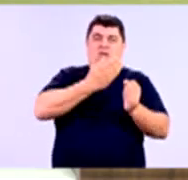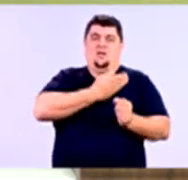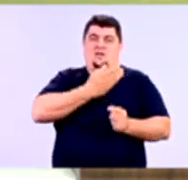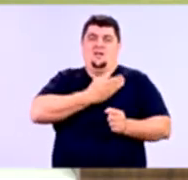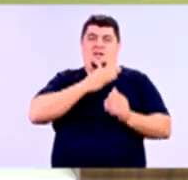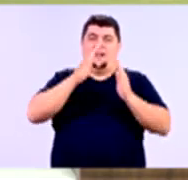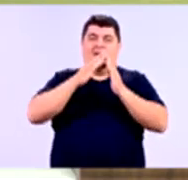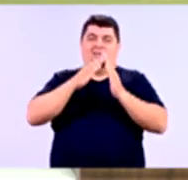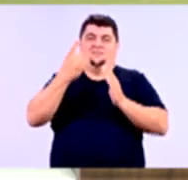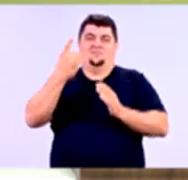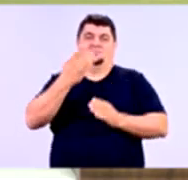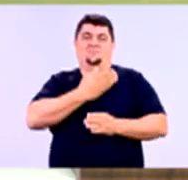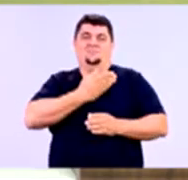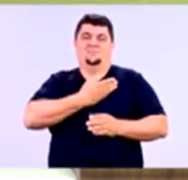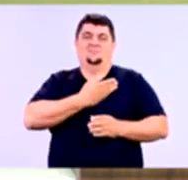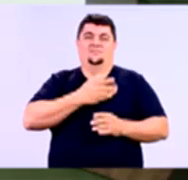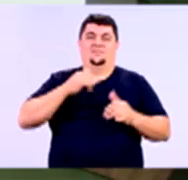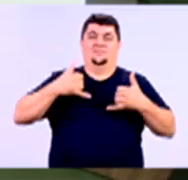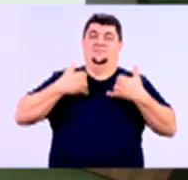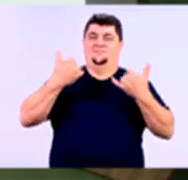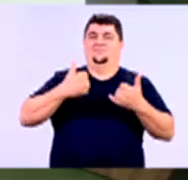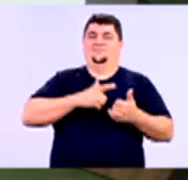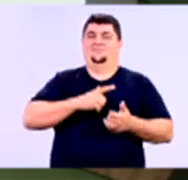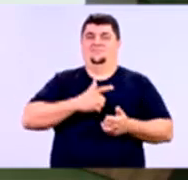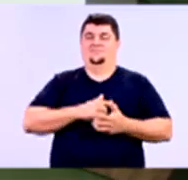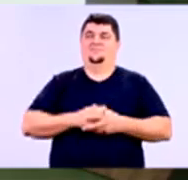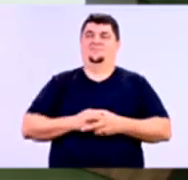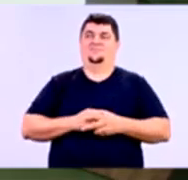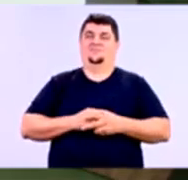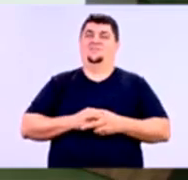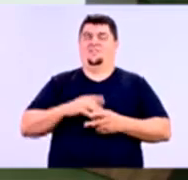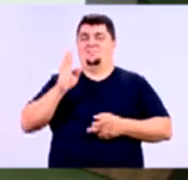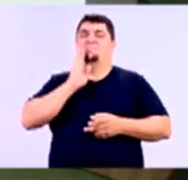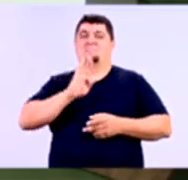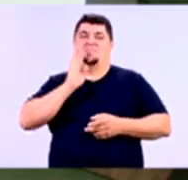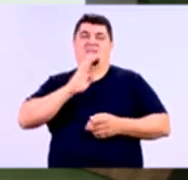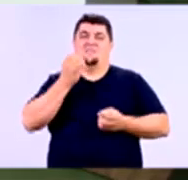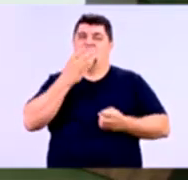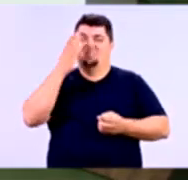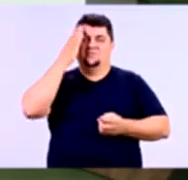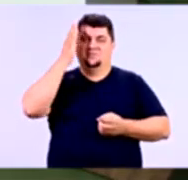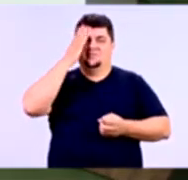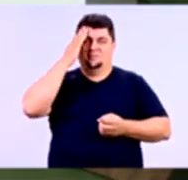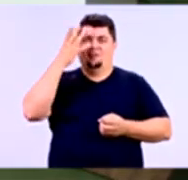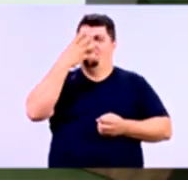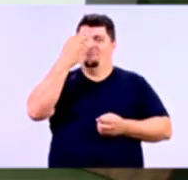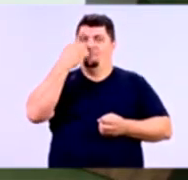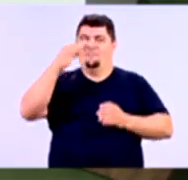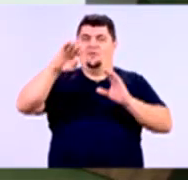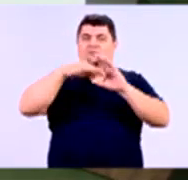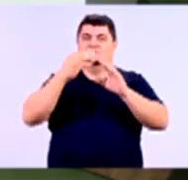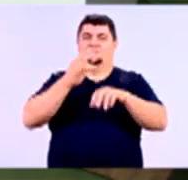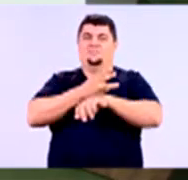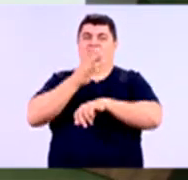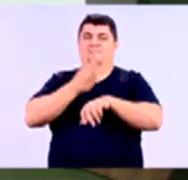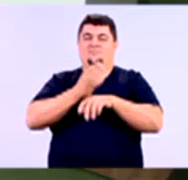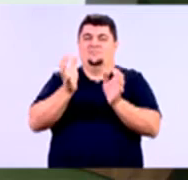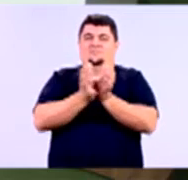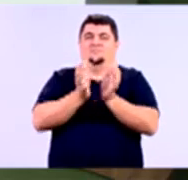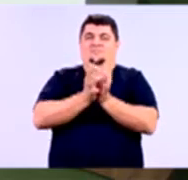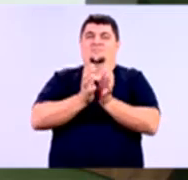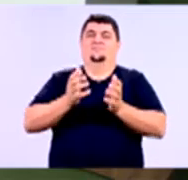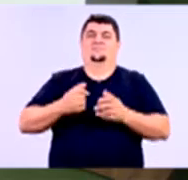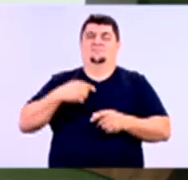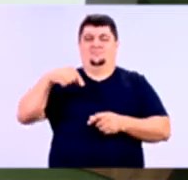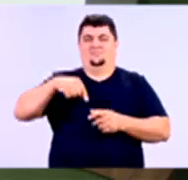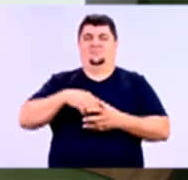uma das alunas. Então, acho que vai estar bem animado. Que legal, gente. Olha, grande satisfação saber disso. Tirem fotos aí, mandem no WhatsApp do grupo, do pessoal